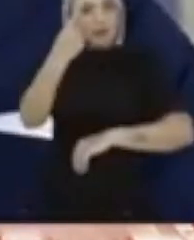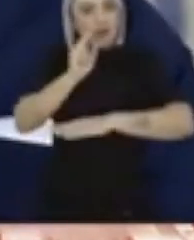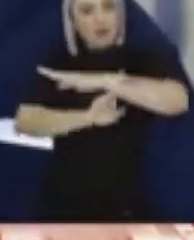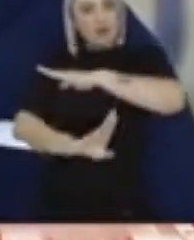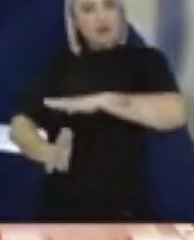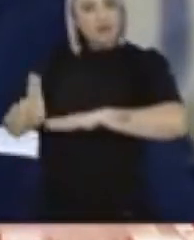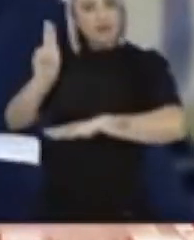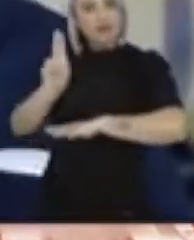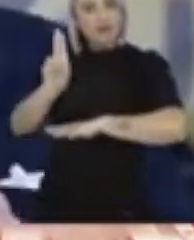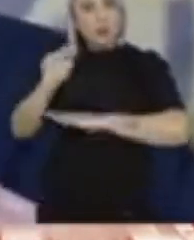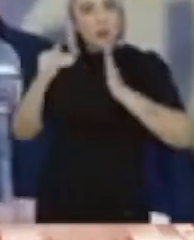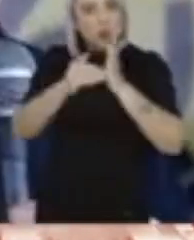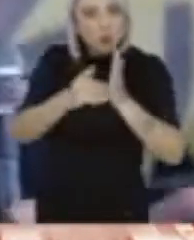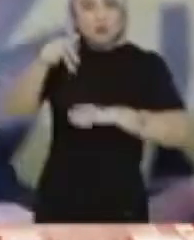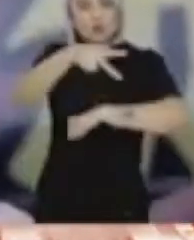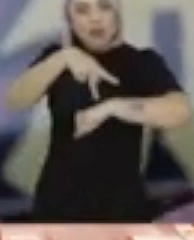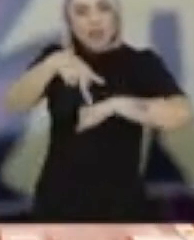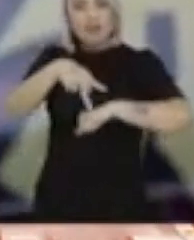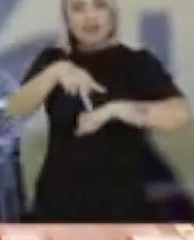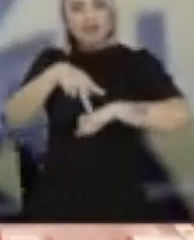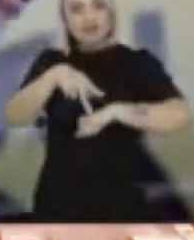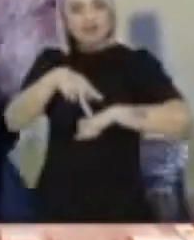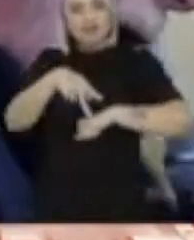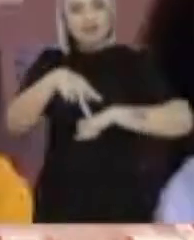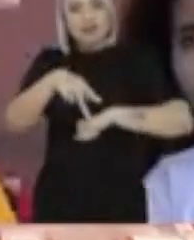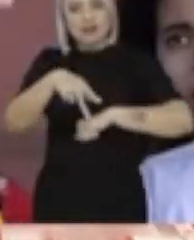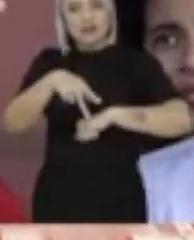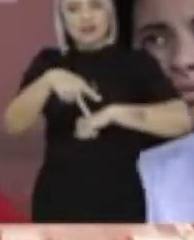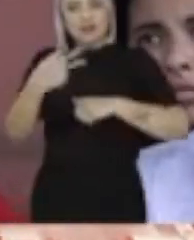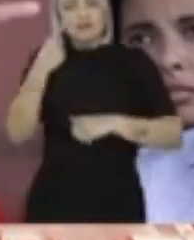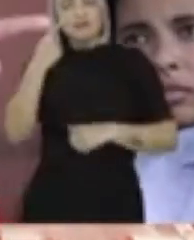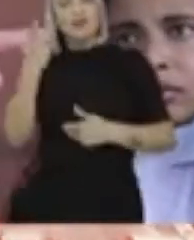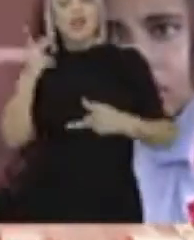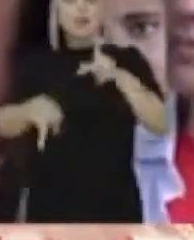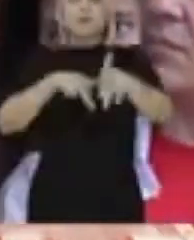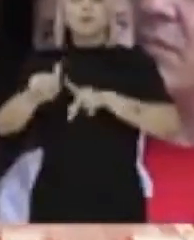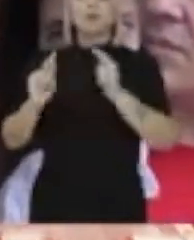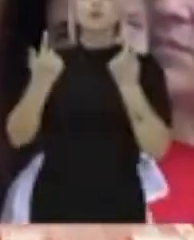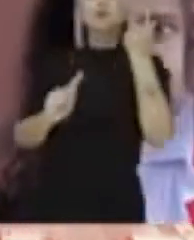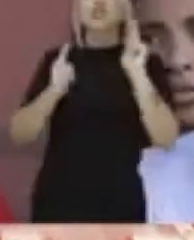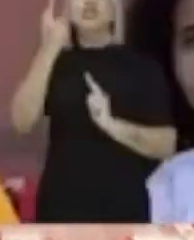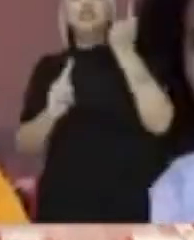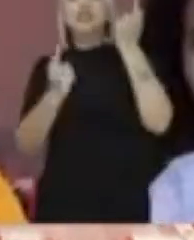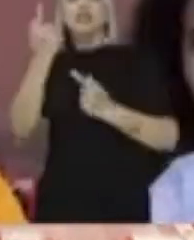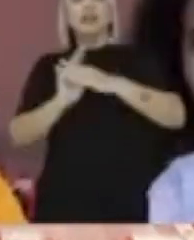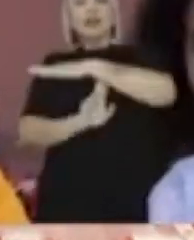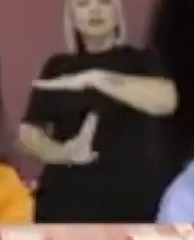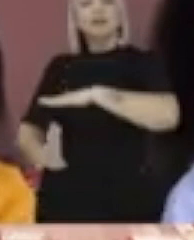falar com evangélicos, o tema do emprego. Então para um outro setor que não viveu os anos do lulismo, do petismo, né?